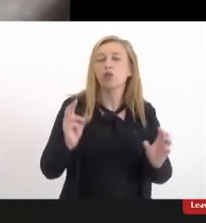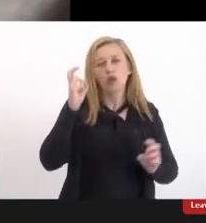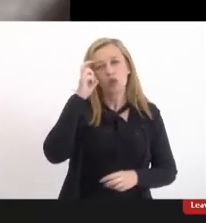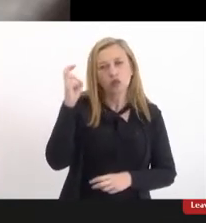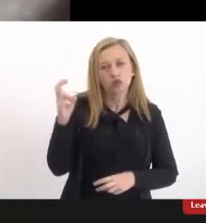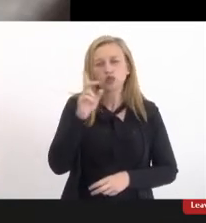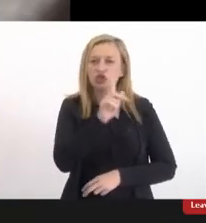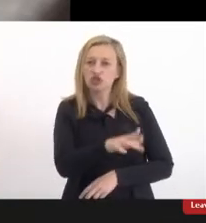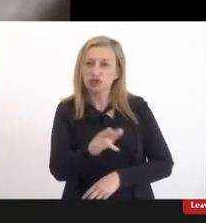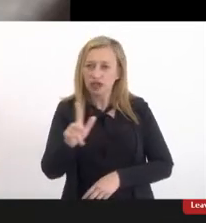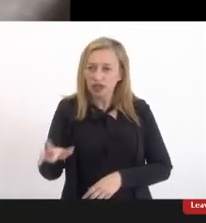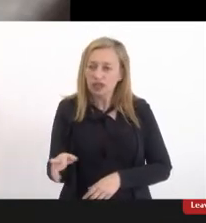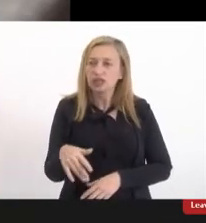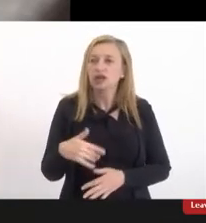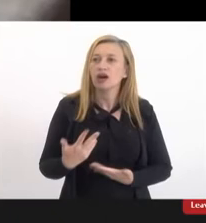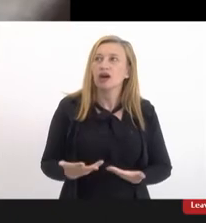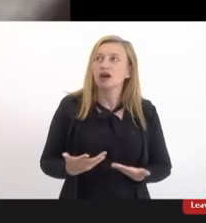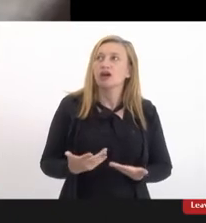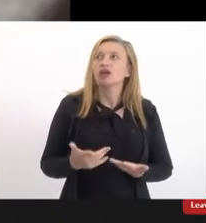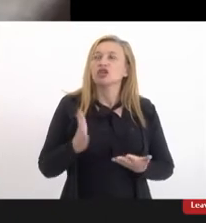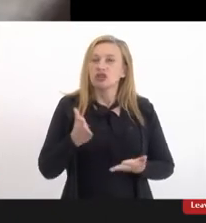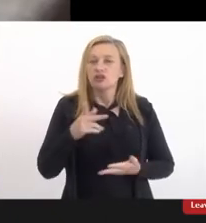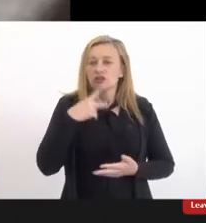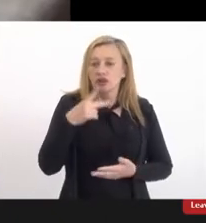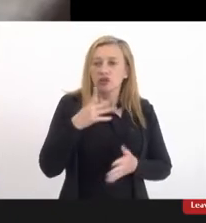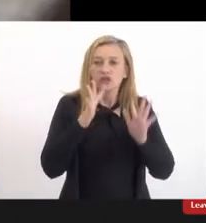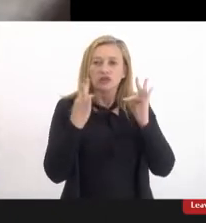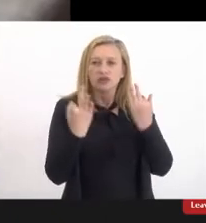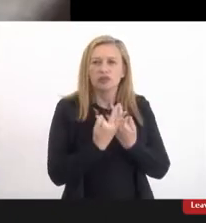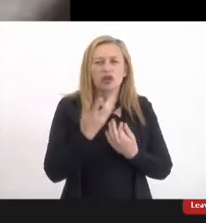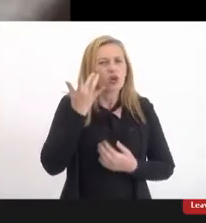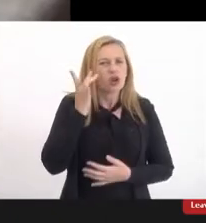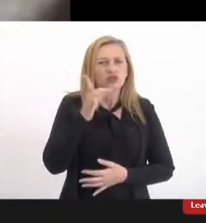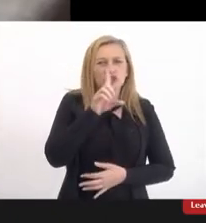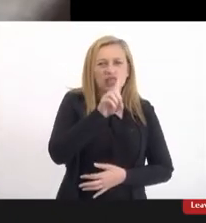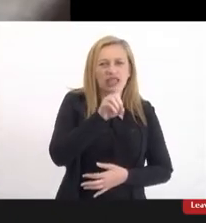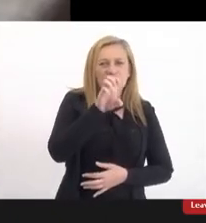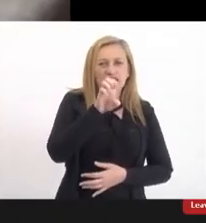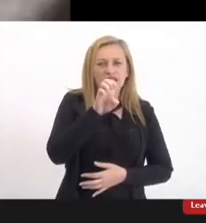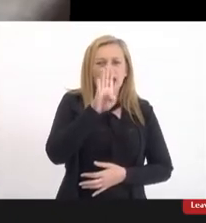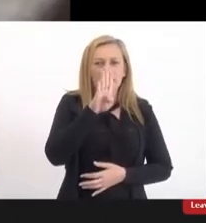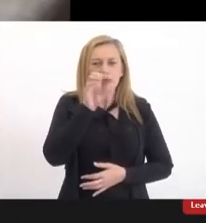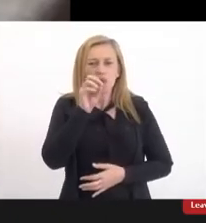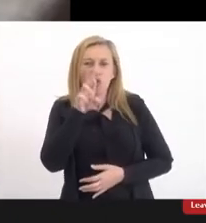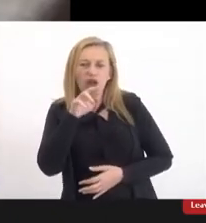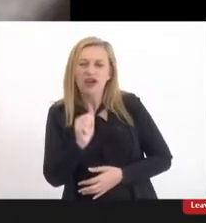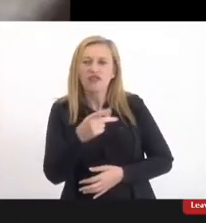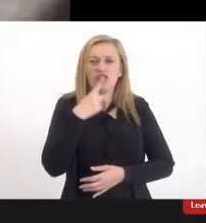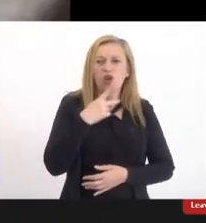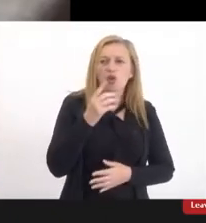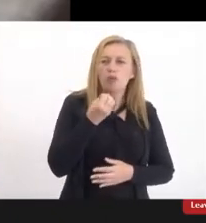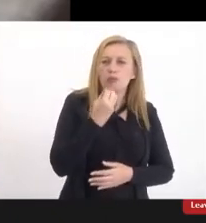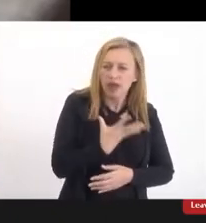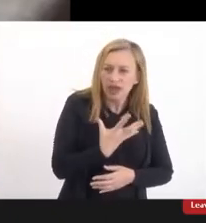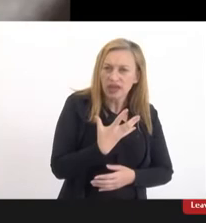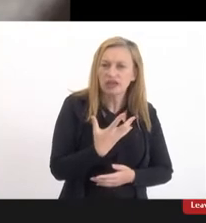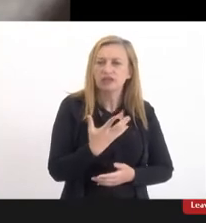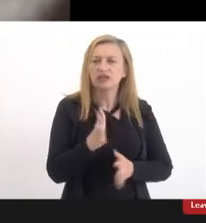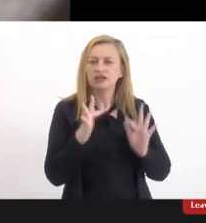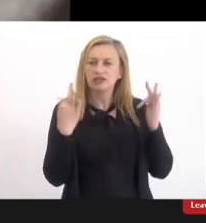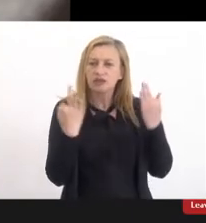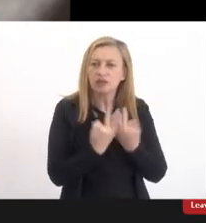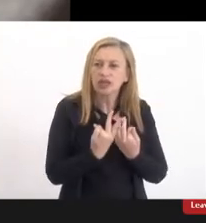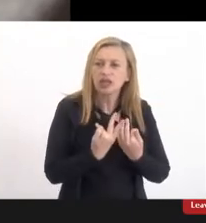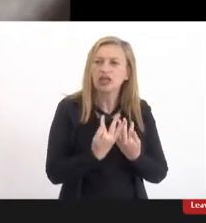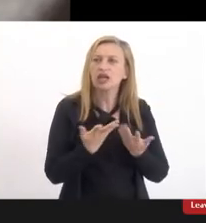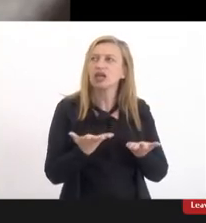diferente alguém até falou da questão da família acho que foi Débora falou muito bem da célula familiar mas a gente está